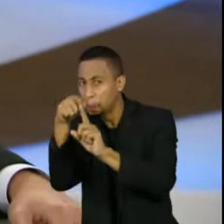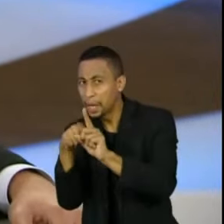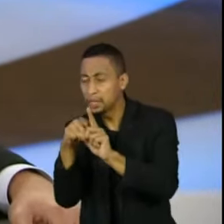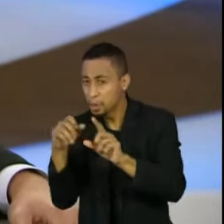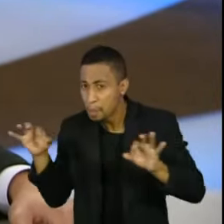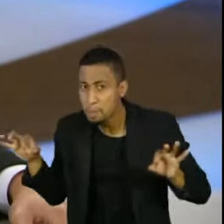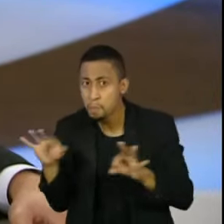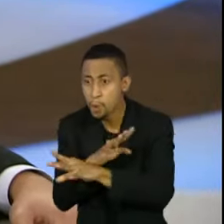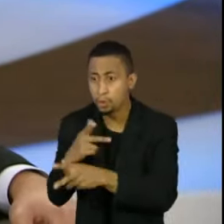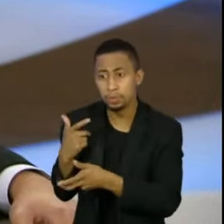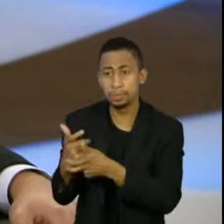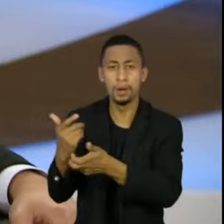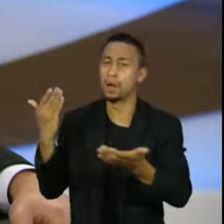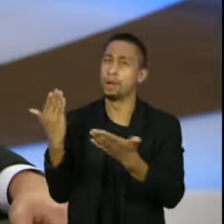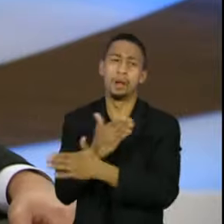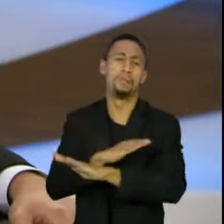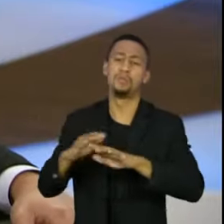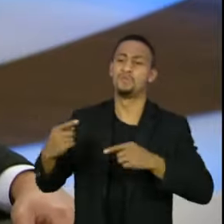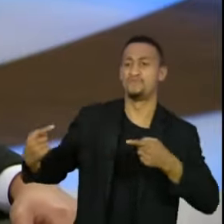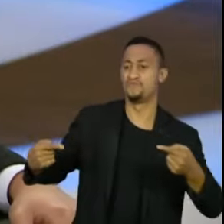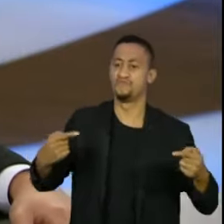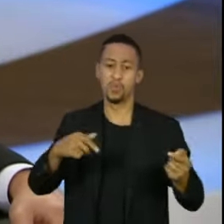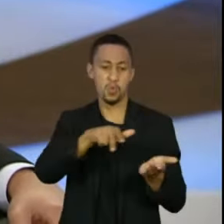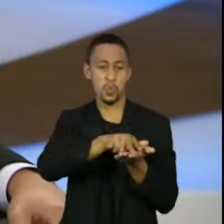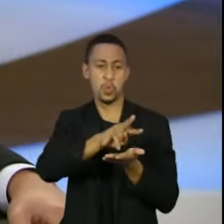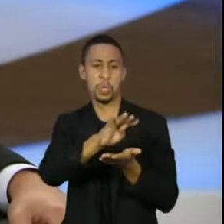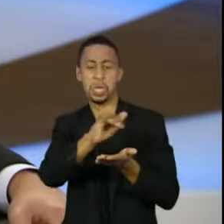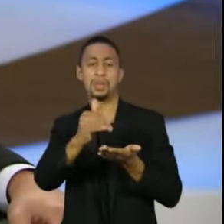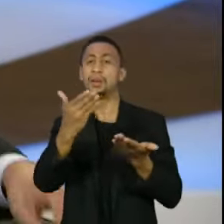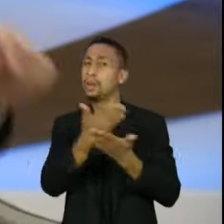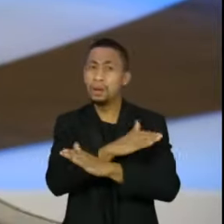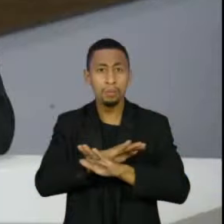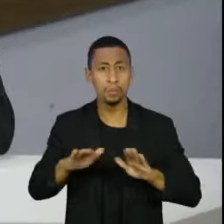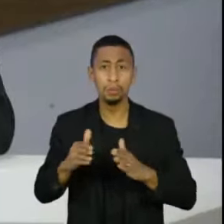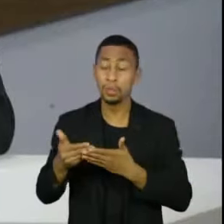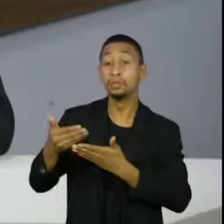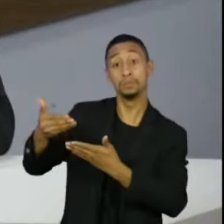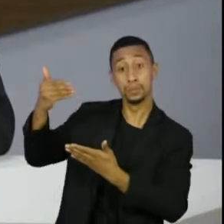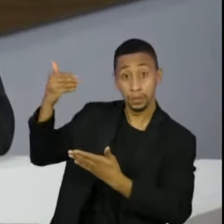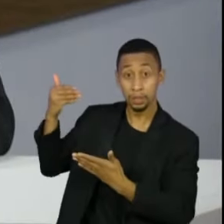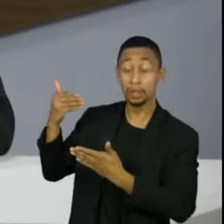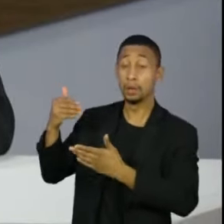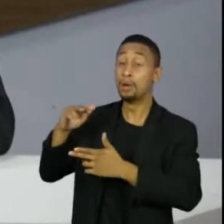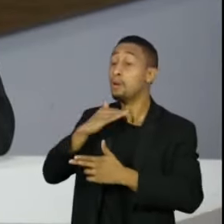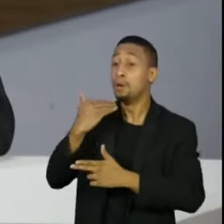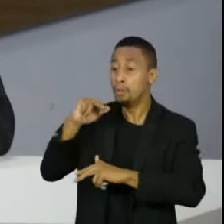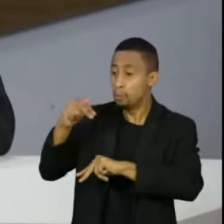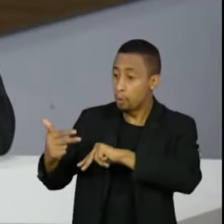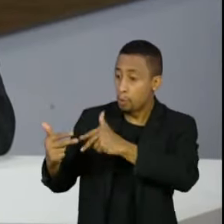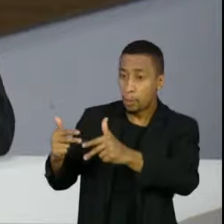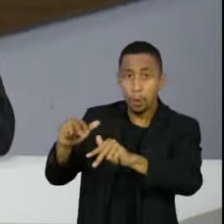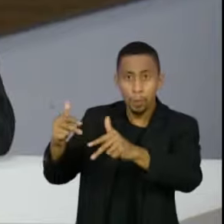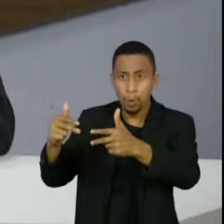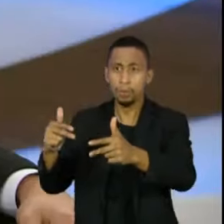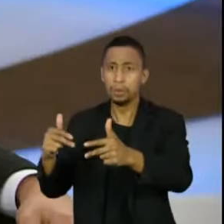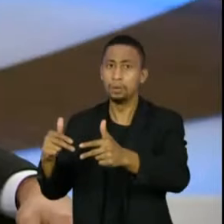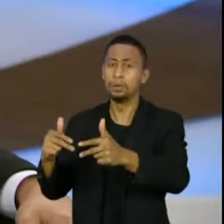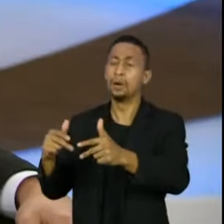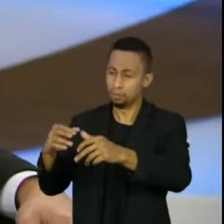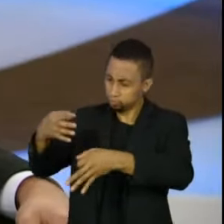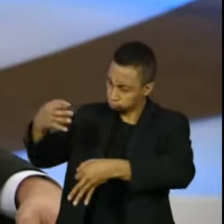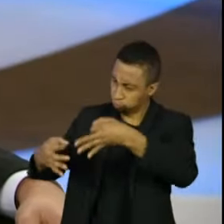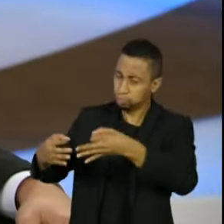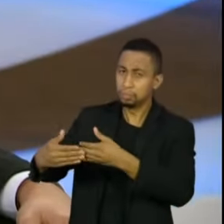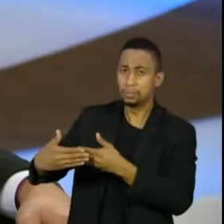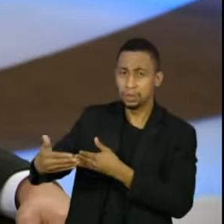esse problema mais de discussão em relação à lei de UTI. Mas nós não vamos esquecer do passado, das pessoas que morreram, das pessoas que não tiveram o